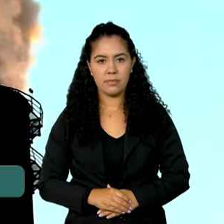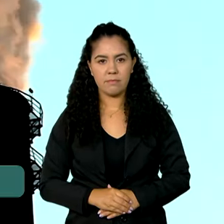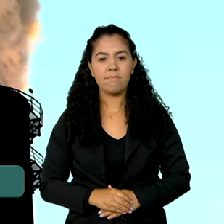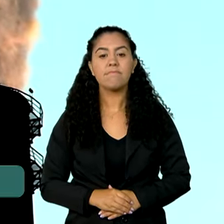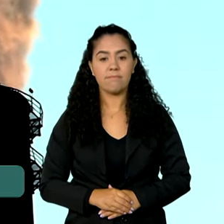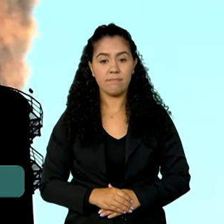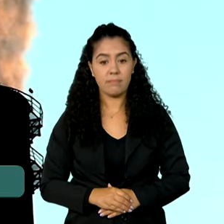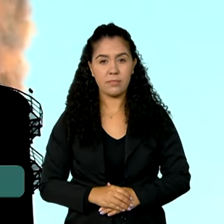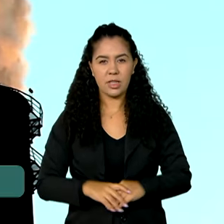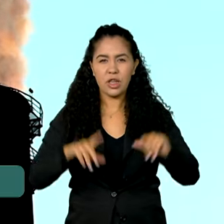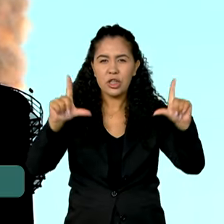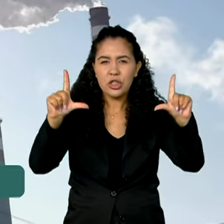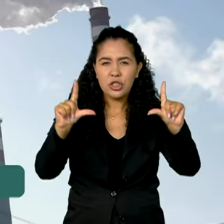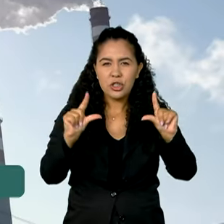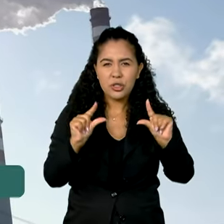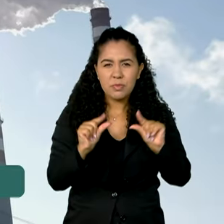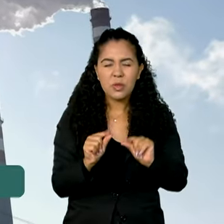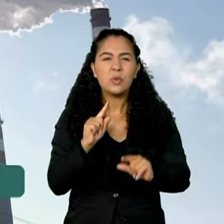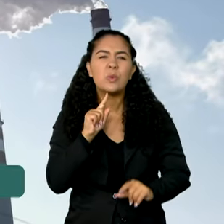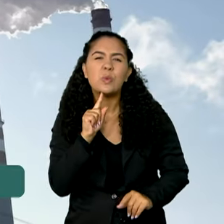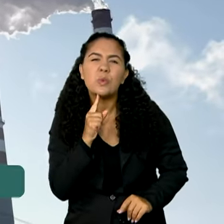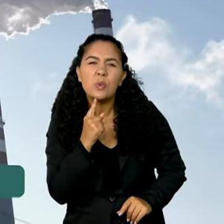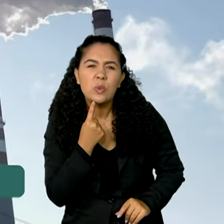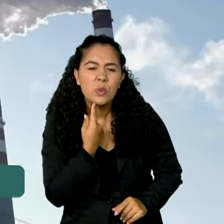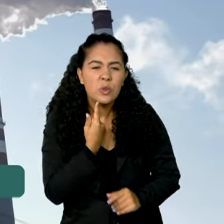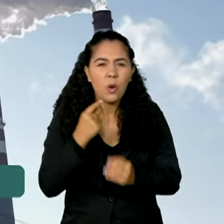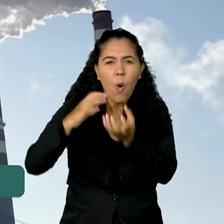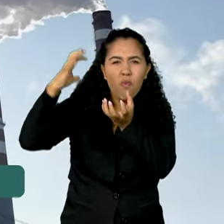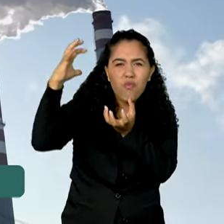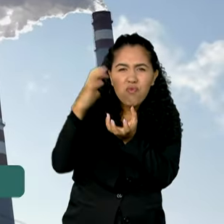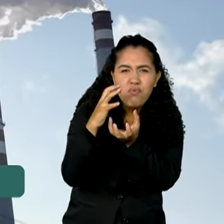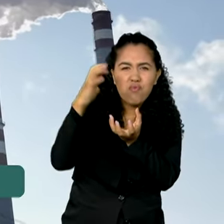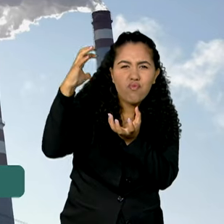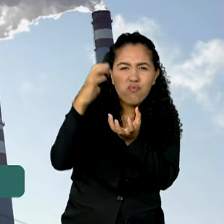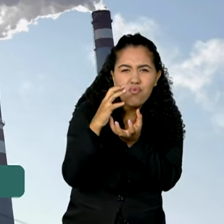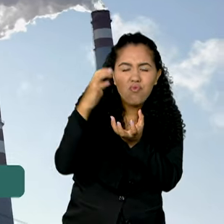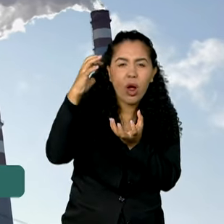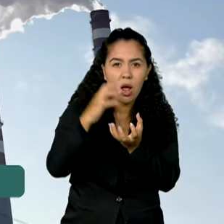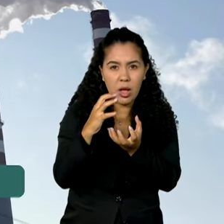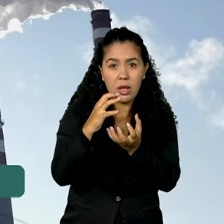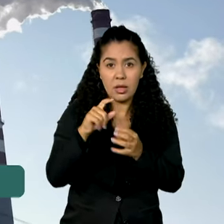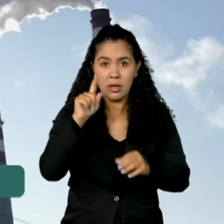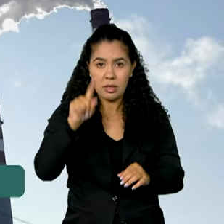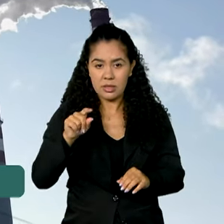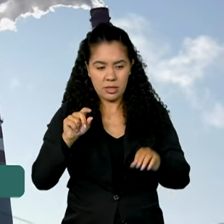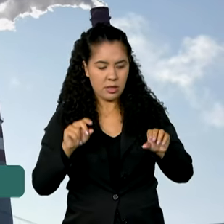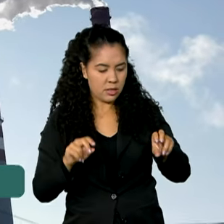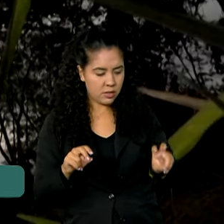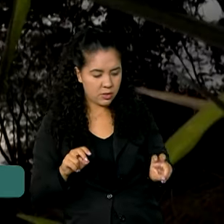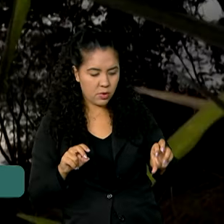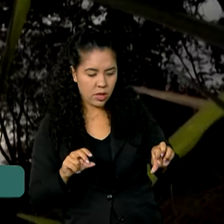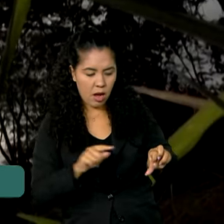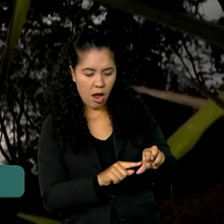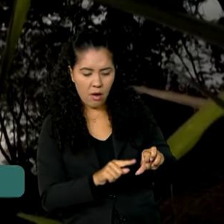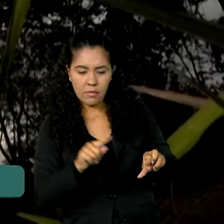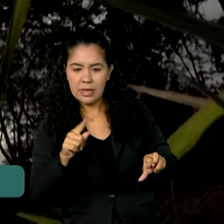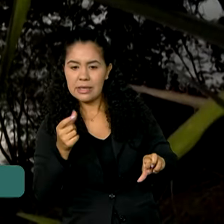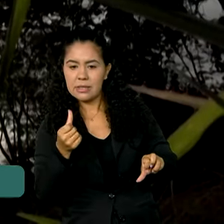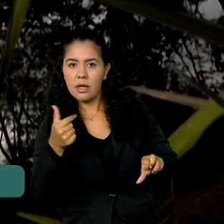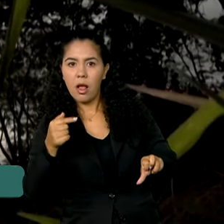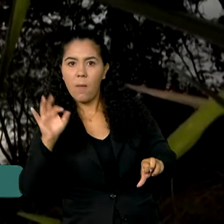Reduzir as emissões de gases de efeito estufa entre 59% e 67% até